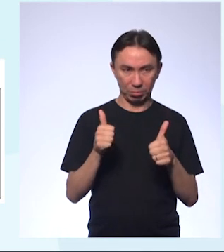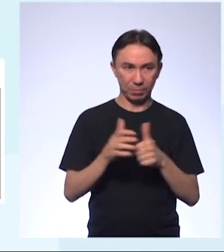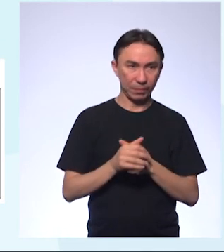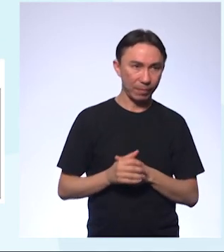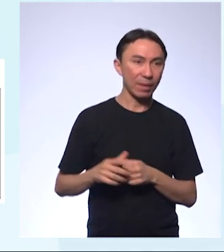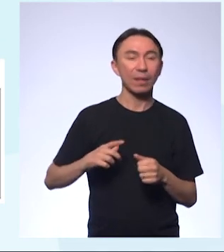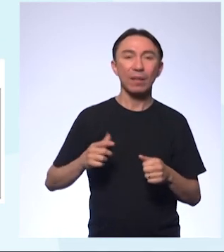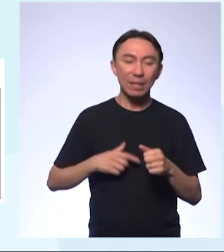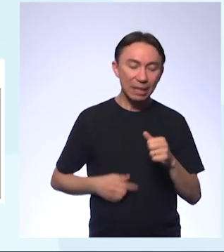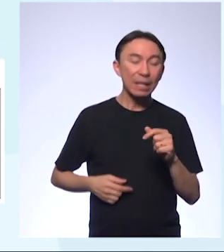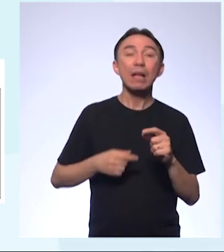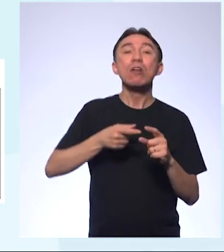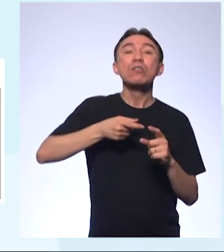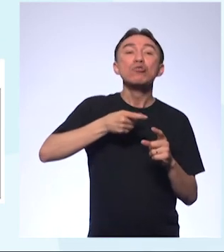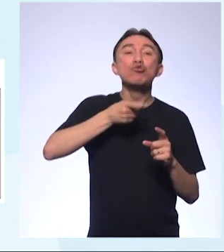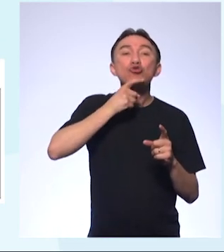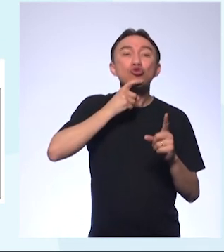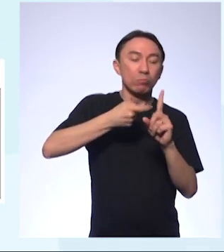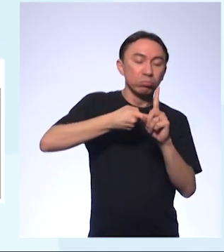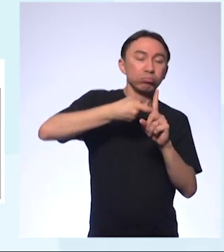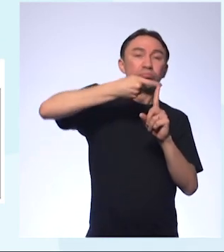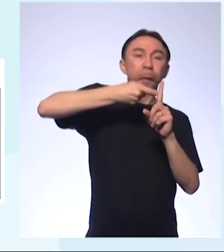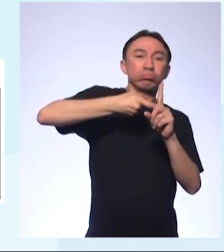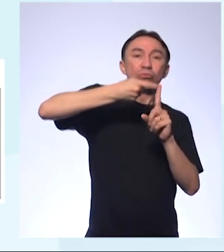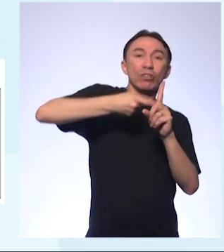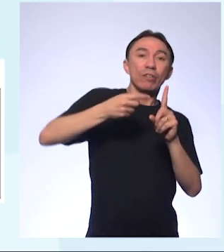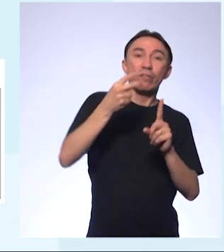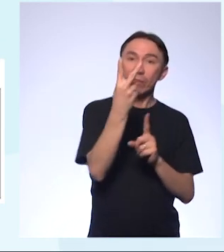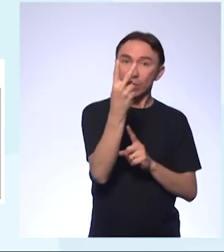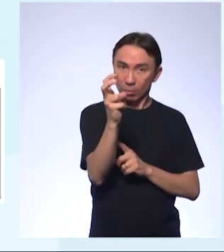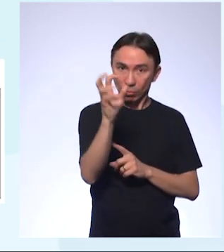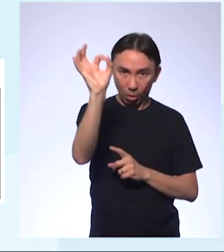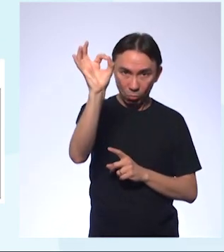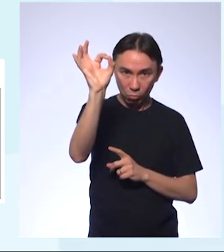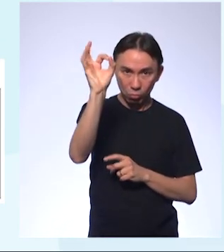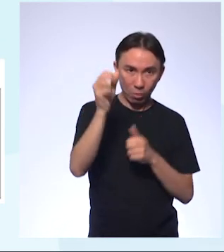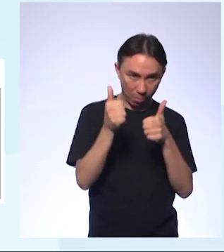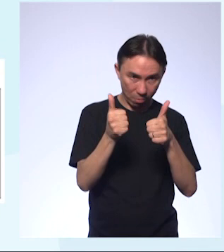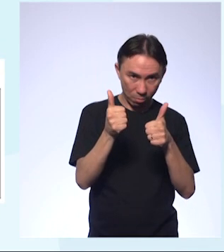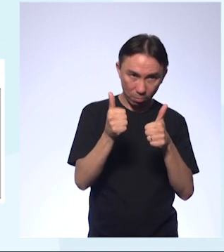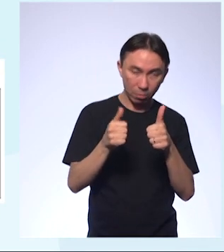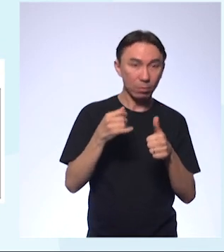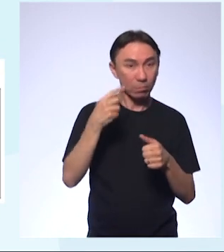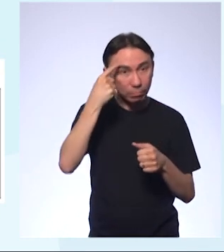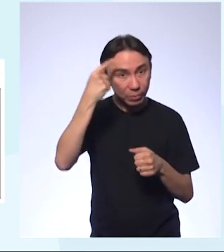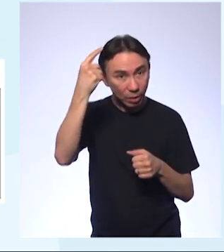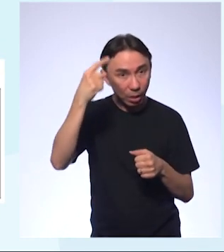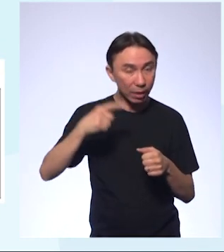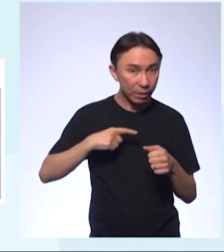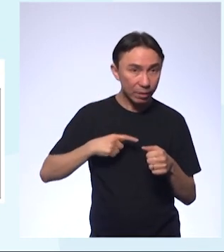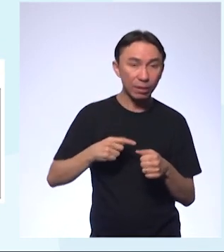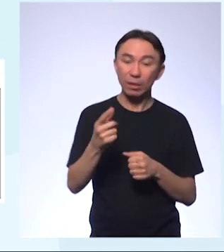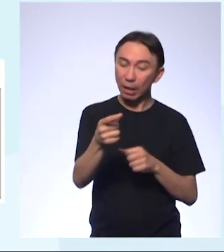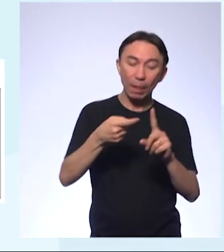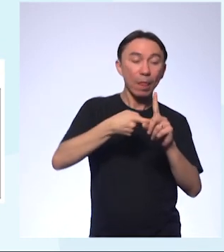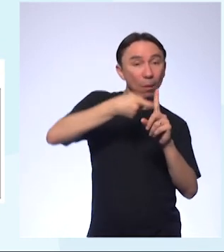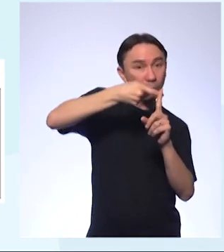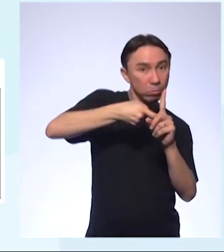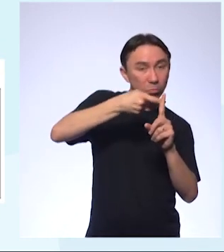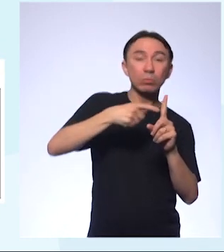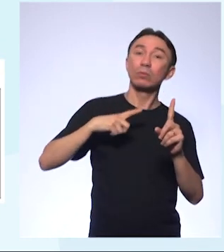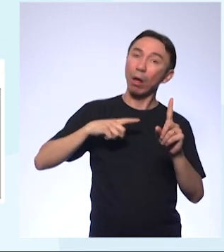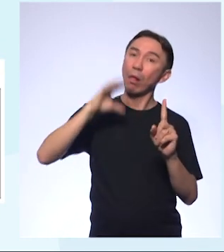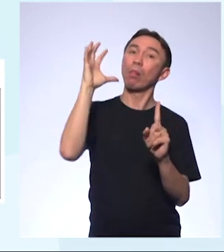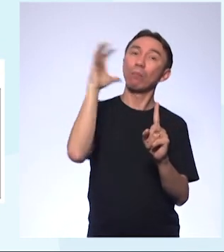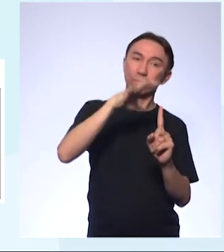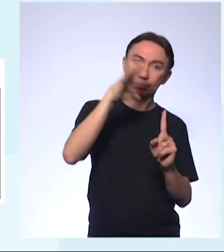25 graus. Então, é bom lembrar também que a temperatura influencia nesse valor. Por isso que, quando houver um exercício, a gente vai